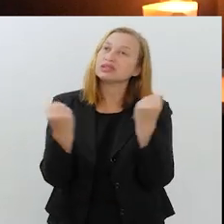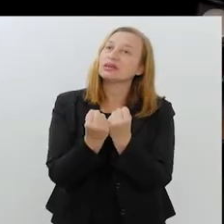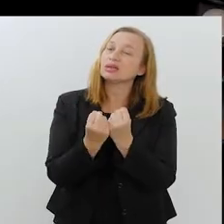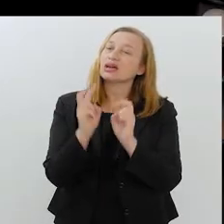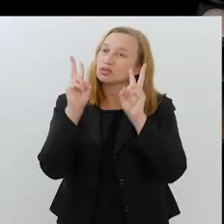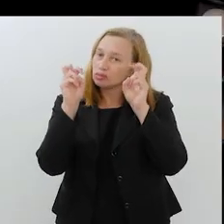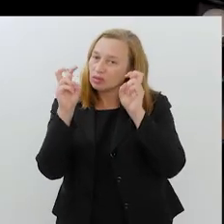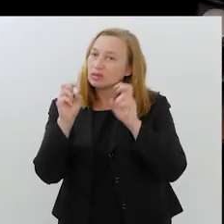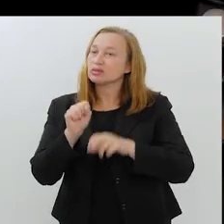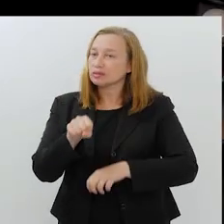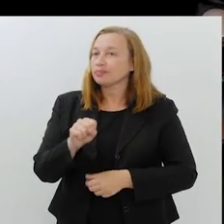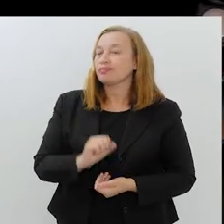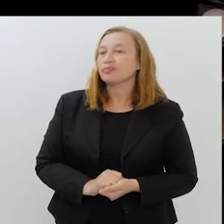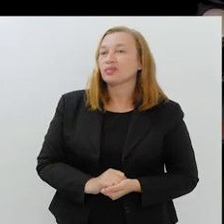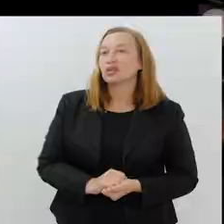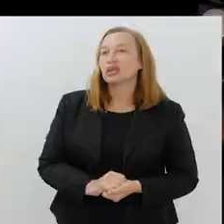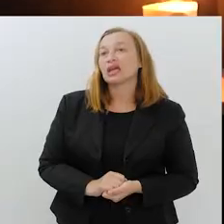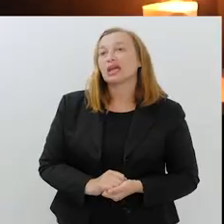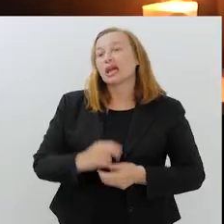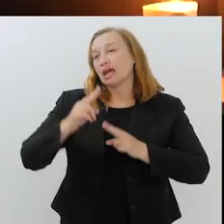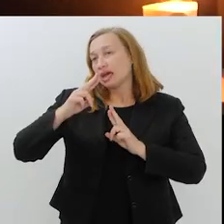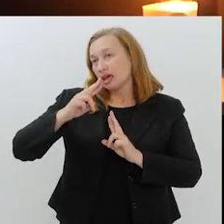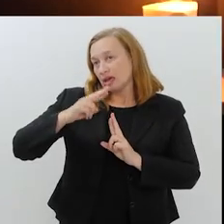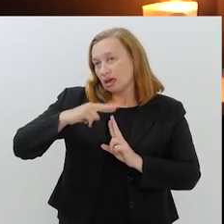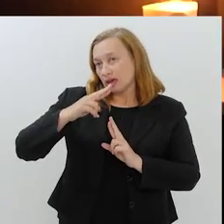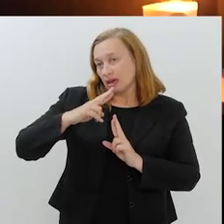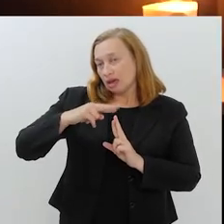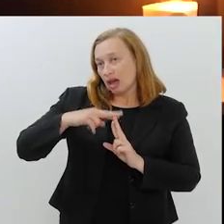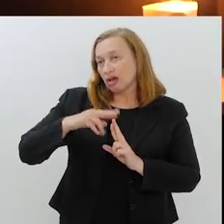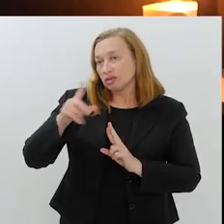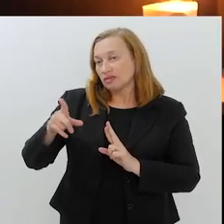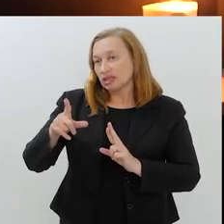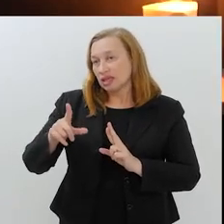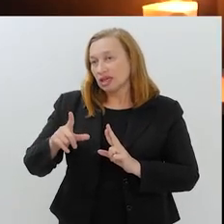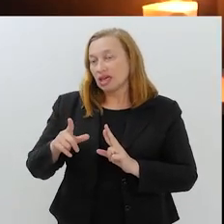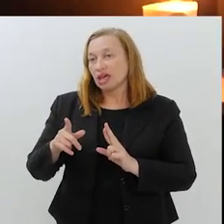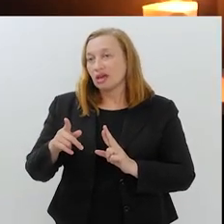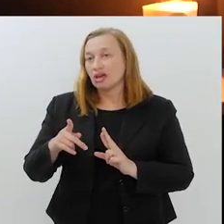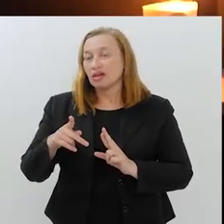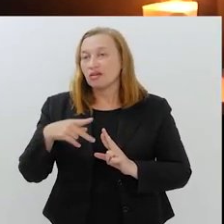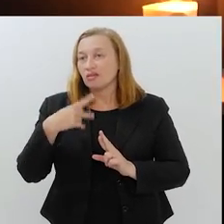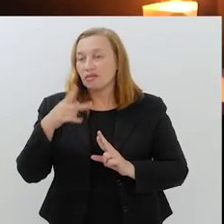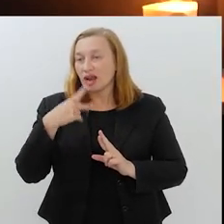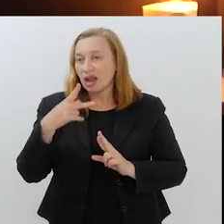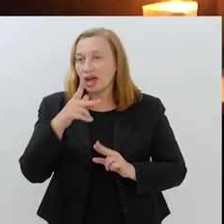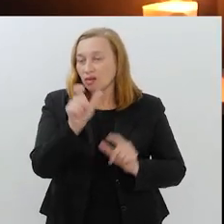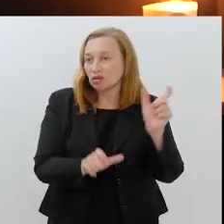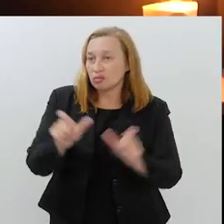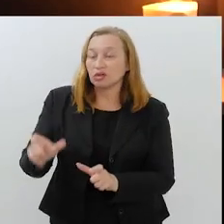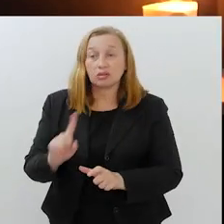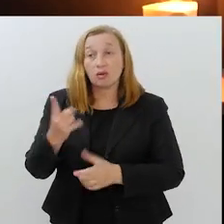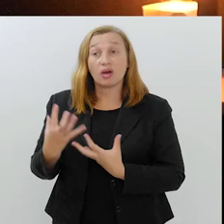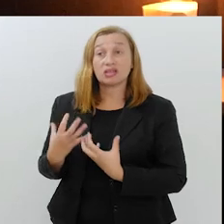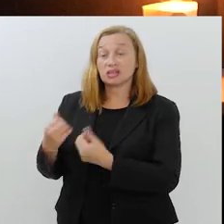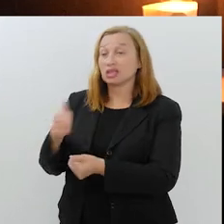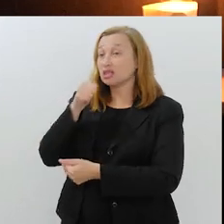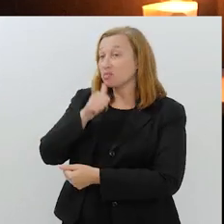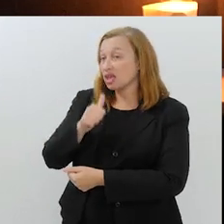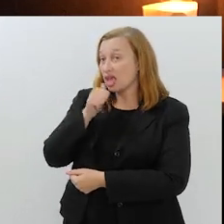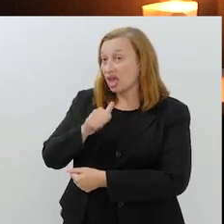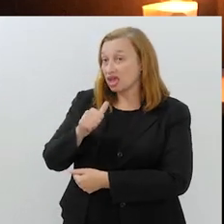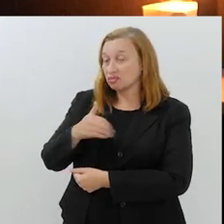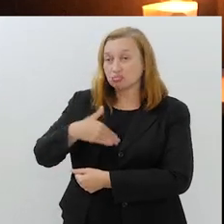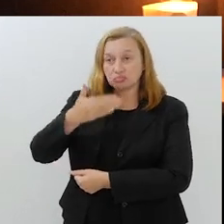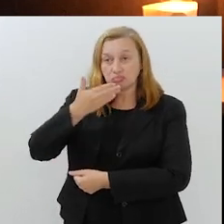seminário sobre isso. Exatamente. Principalmente em cargos onde você vai ter que lidar com o público, não aceitam as mulheres